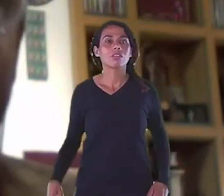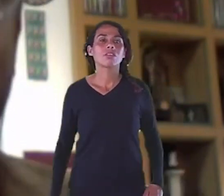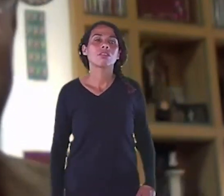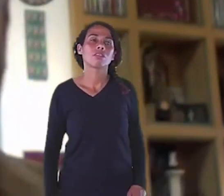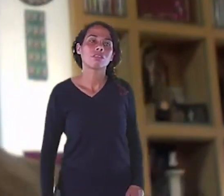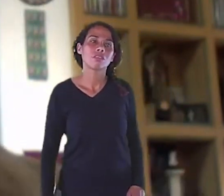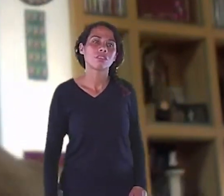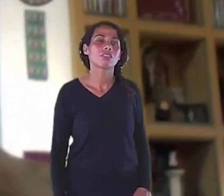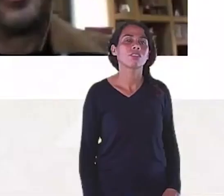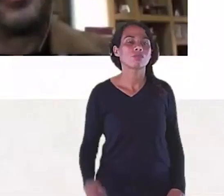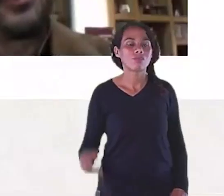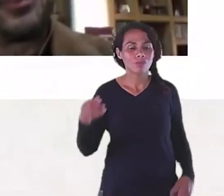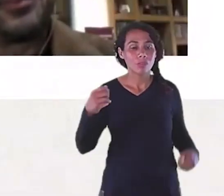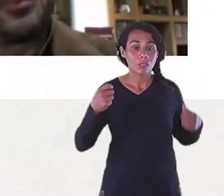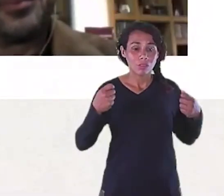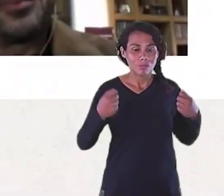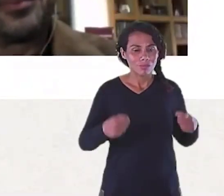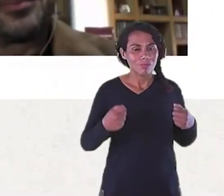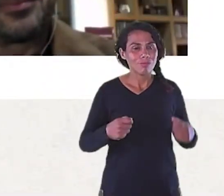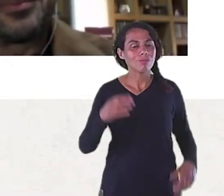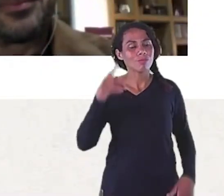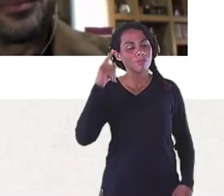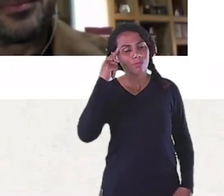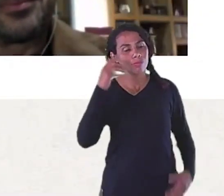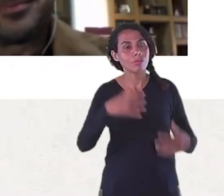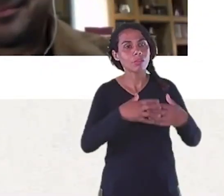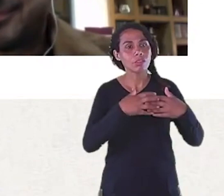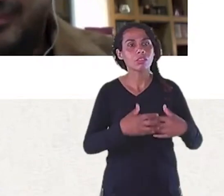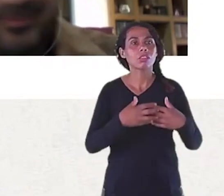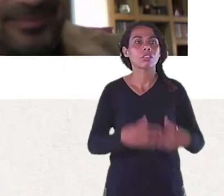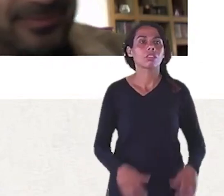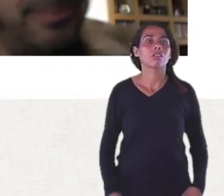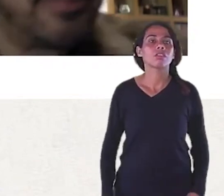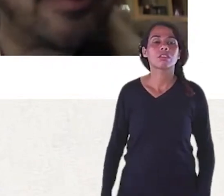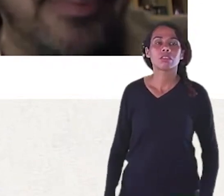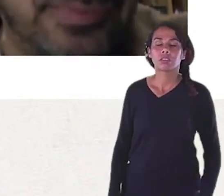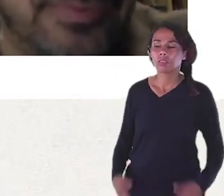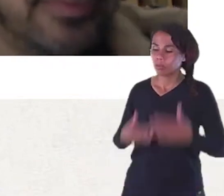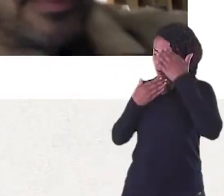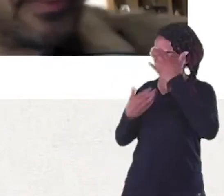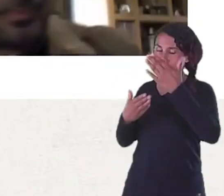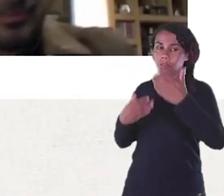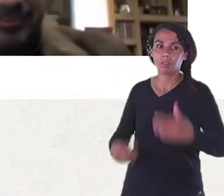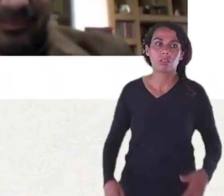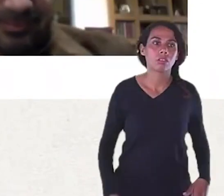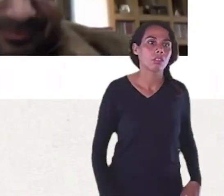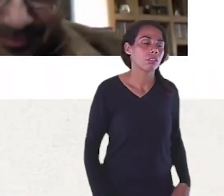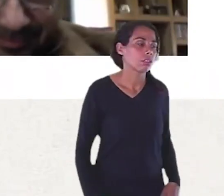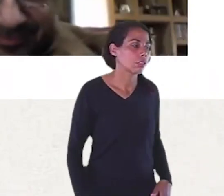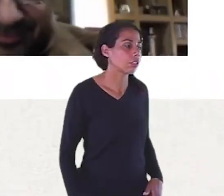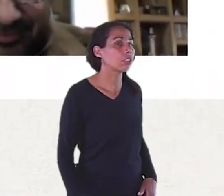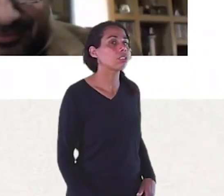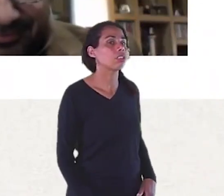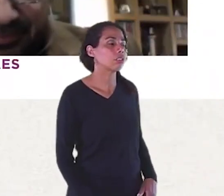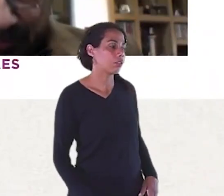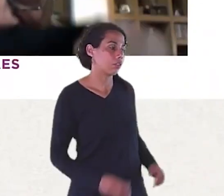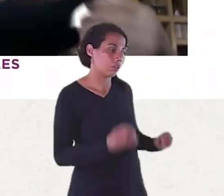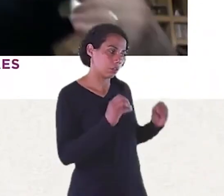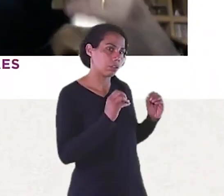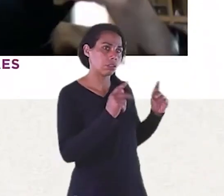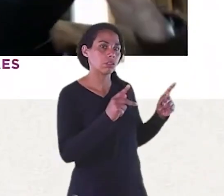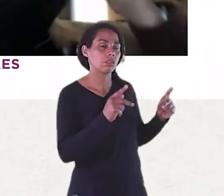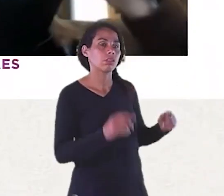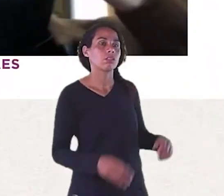Obrigado João João Em primeiro lugar Vamos voltar Ao nosso símbolo Afonso e Dijon Colocam novamente